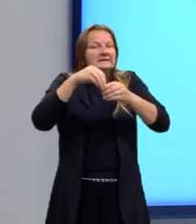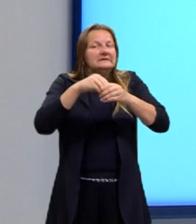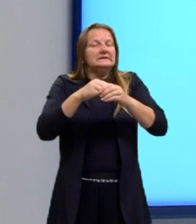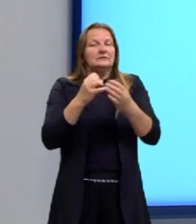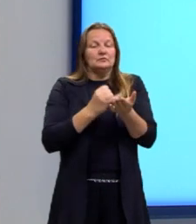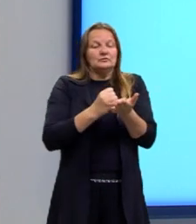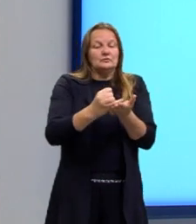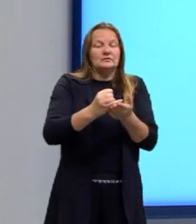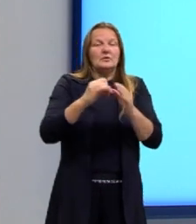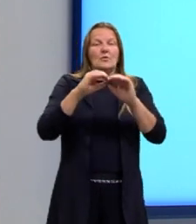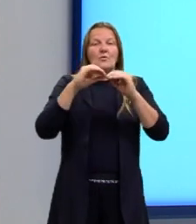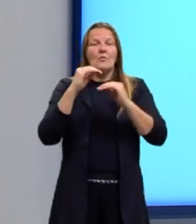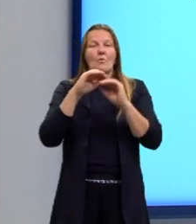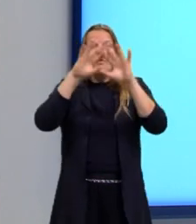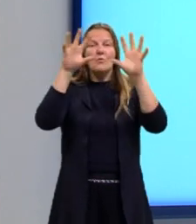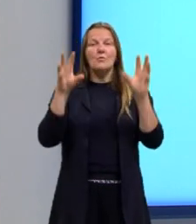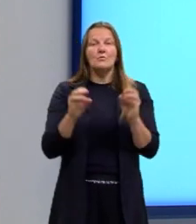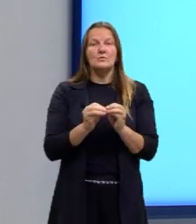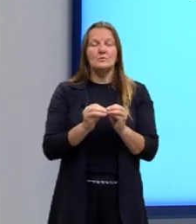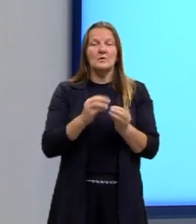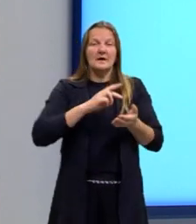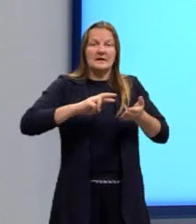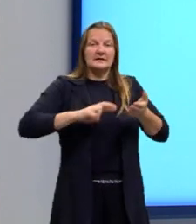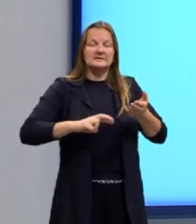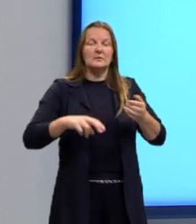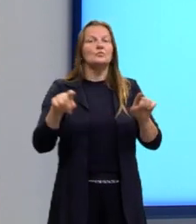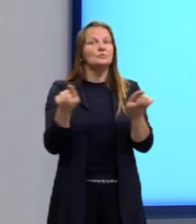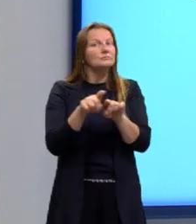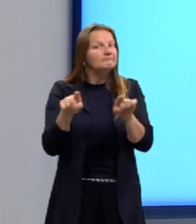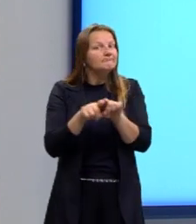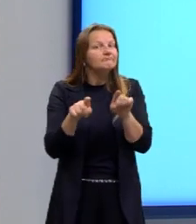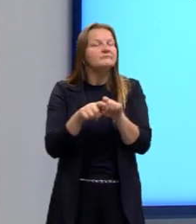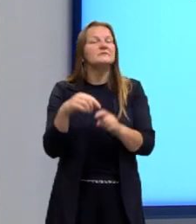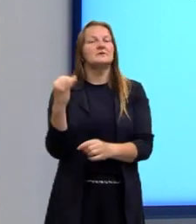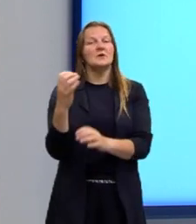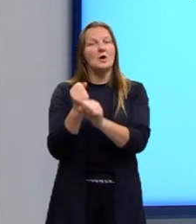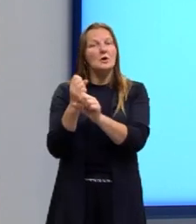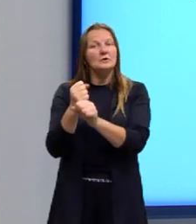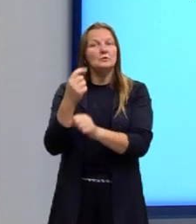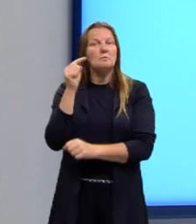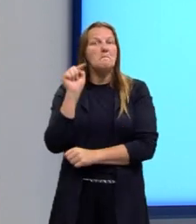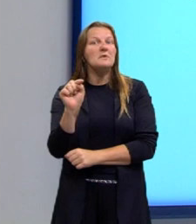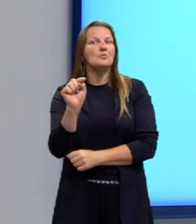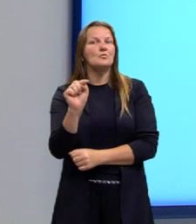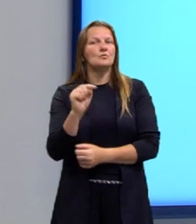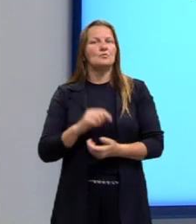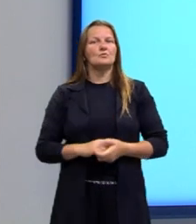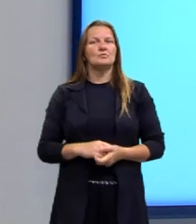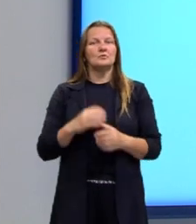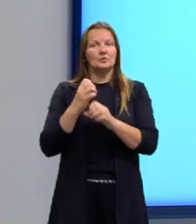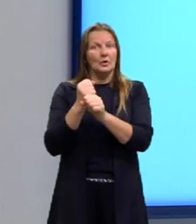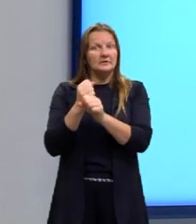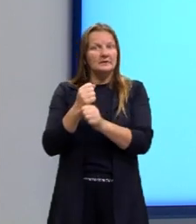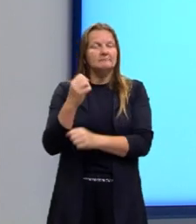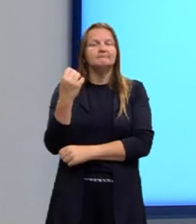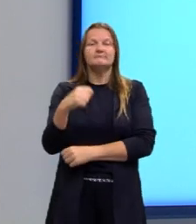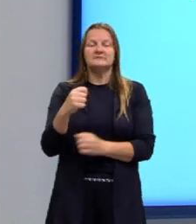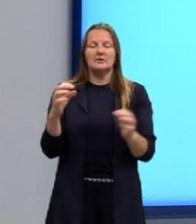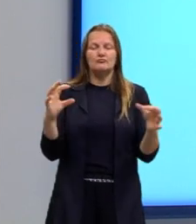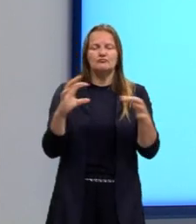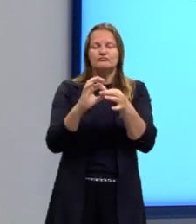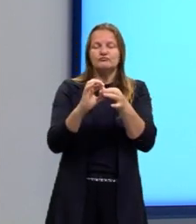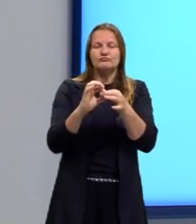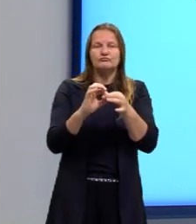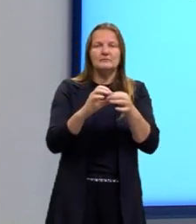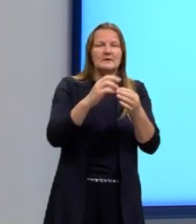introdução e na conclusão são essenciais para a redação nota mil, então a gente consegue fazer associação entre eles